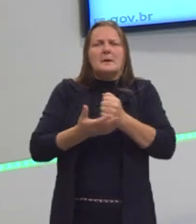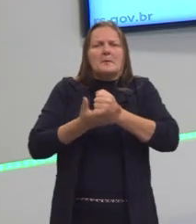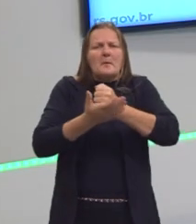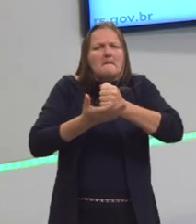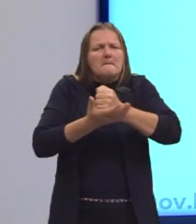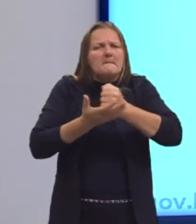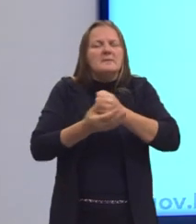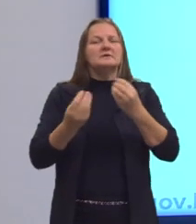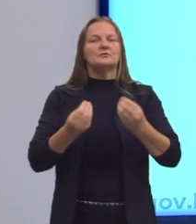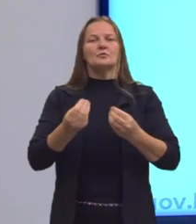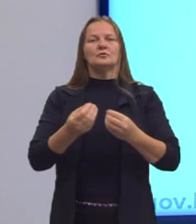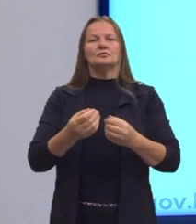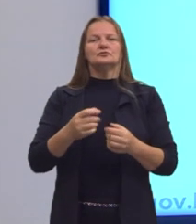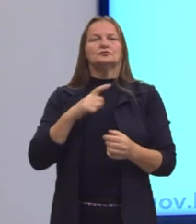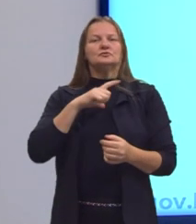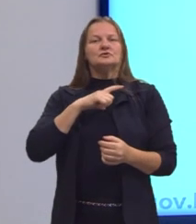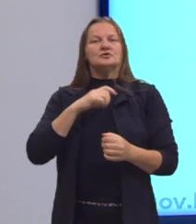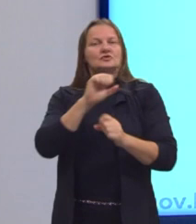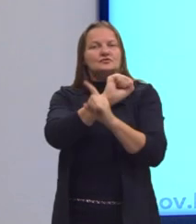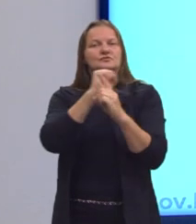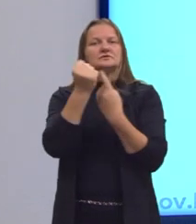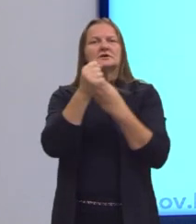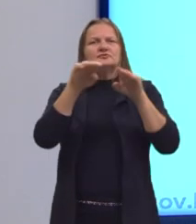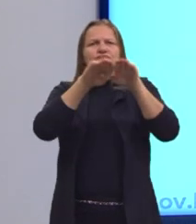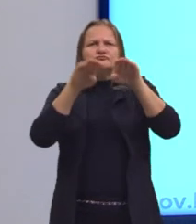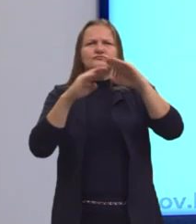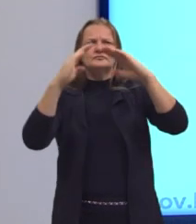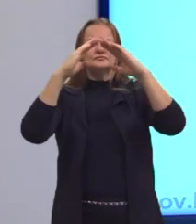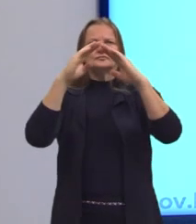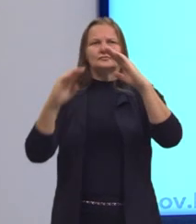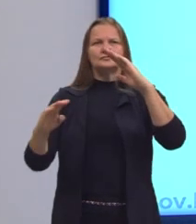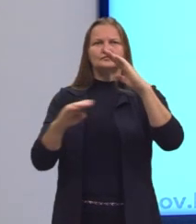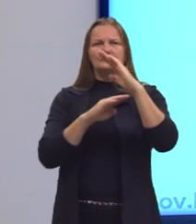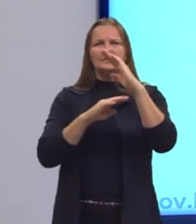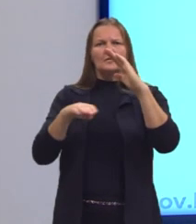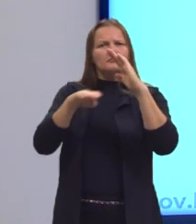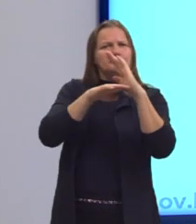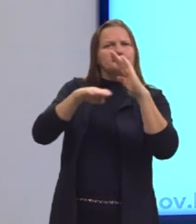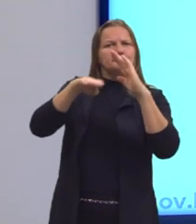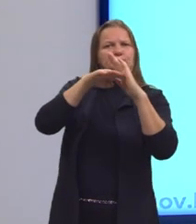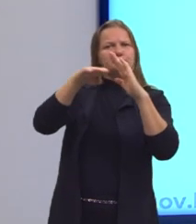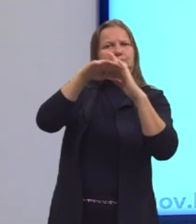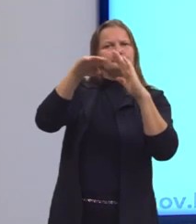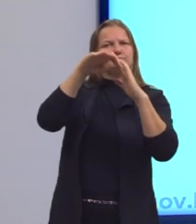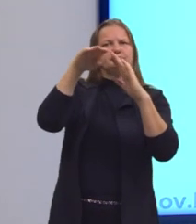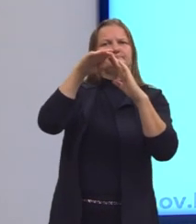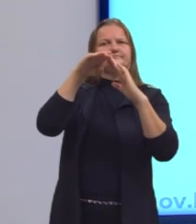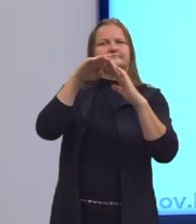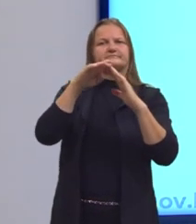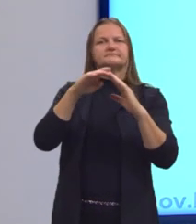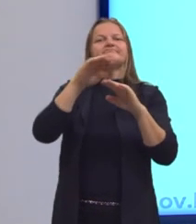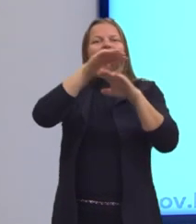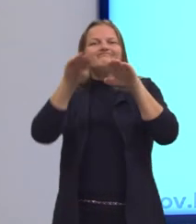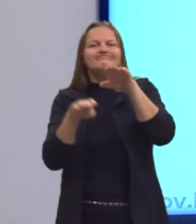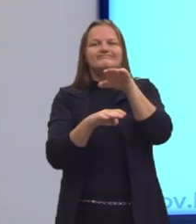a configuração da sociedade em hierarquias e na formação das desigualdades sociais.